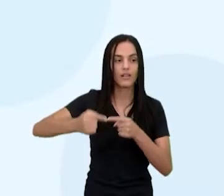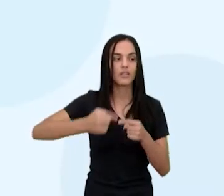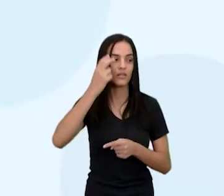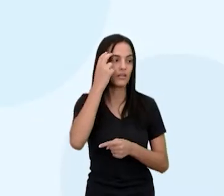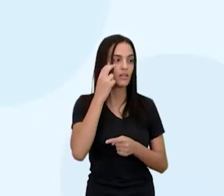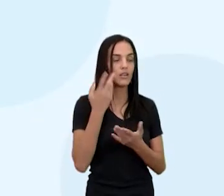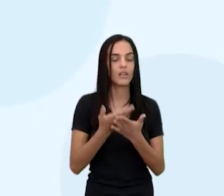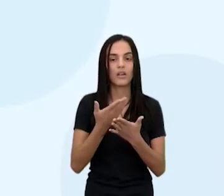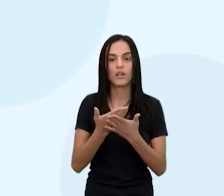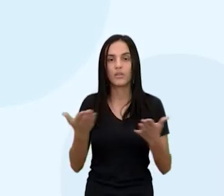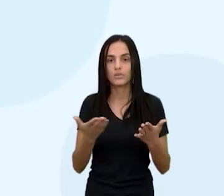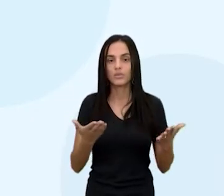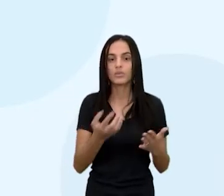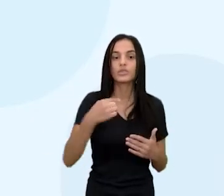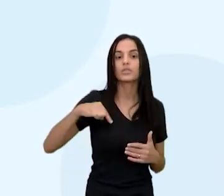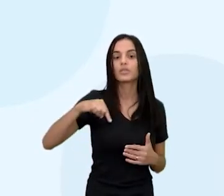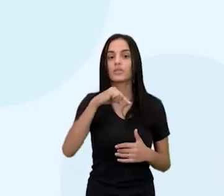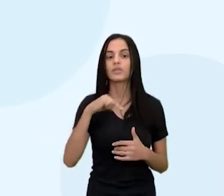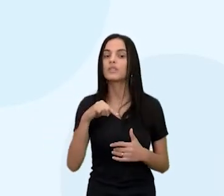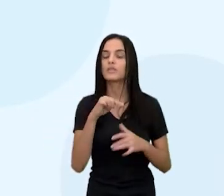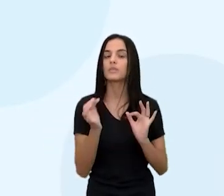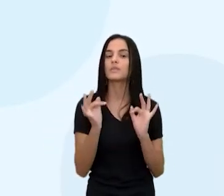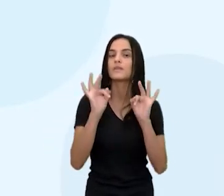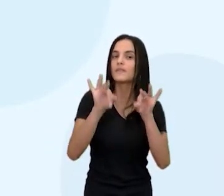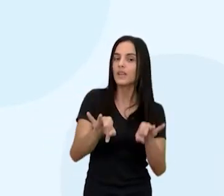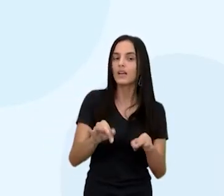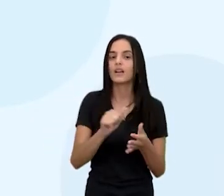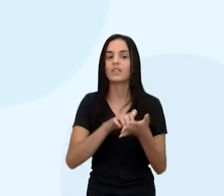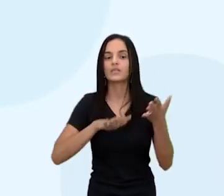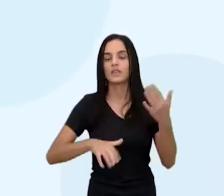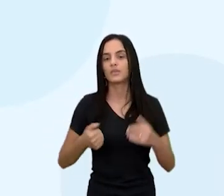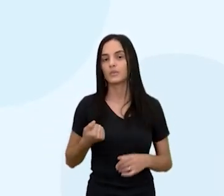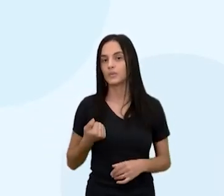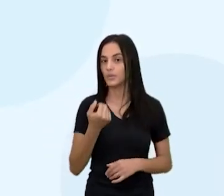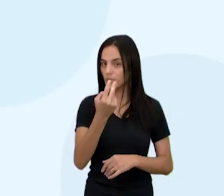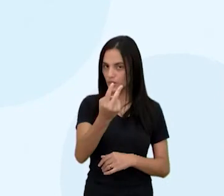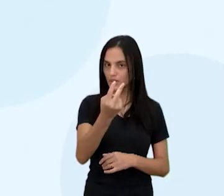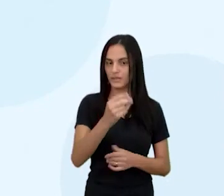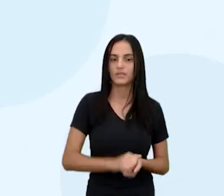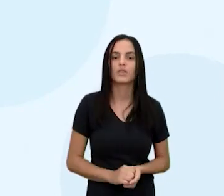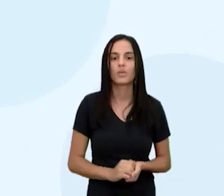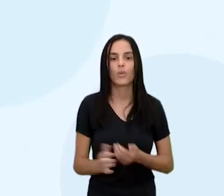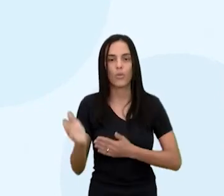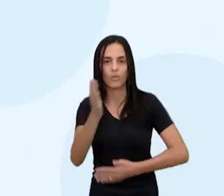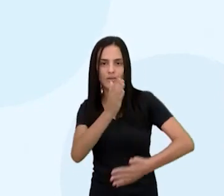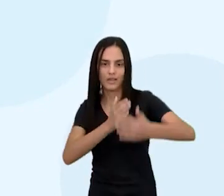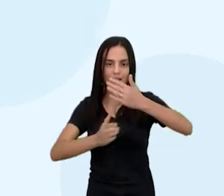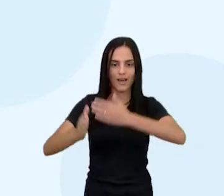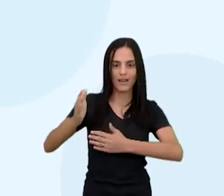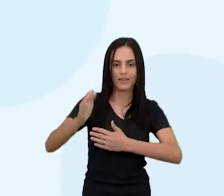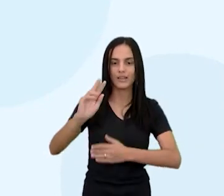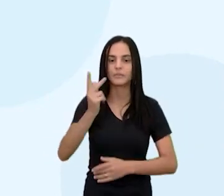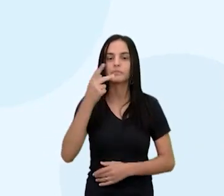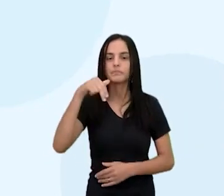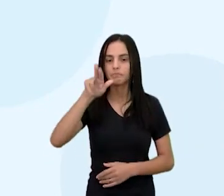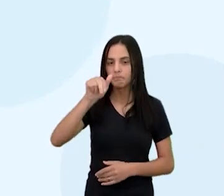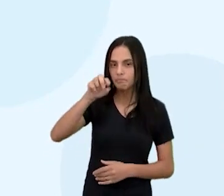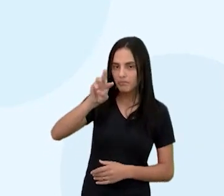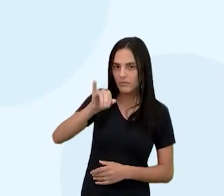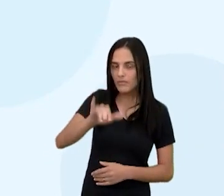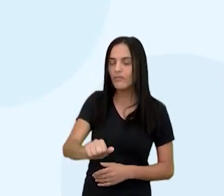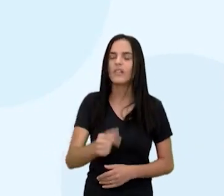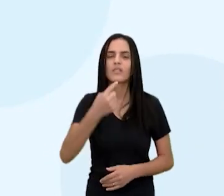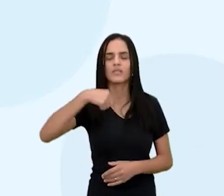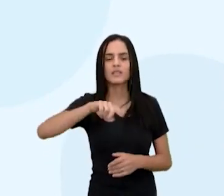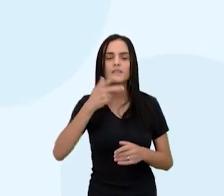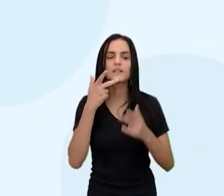aula de hoje, nós vamos finalizar a atividade 2 com Karatê e Muay Thai. Então, nós falamos sobre